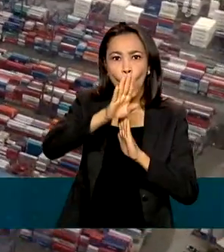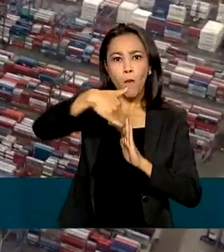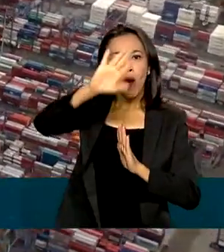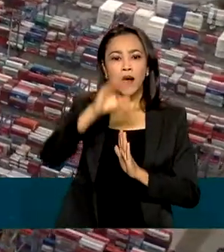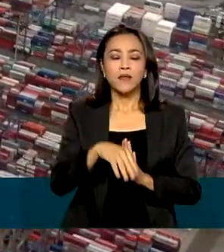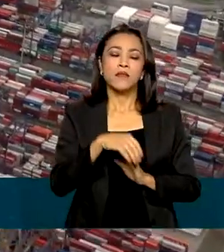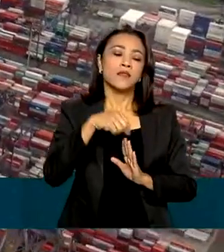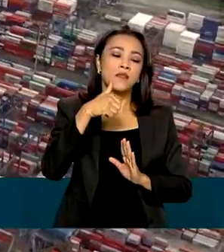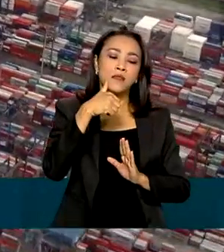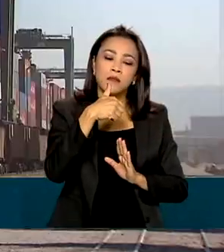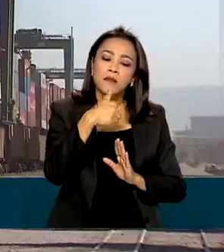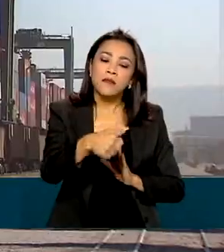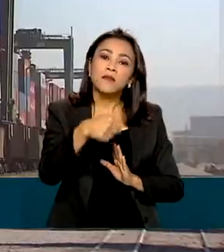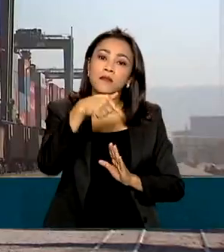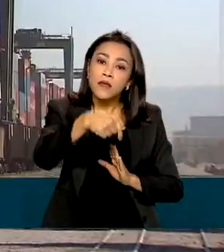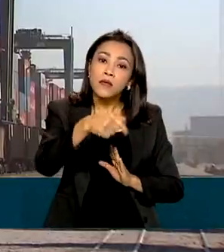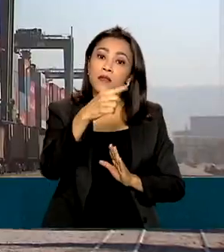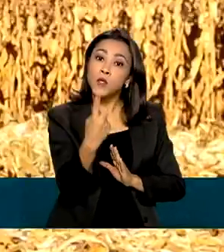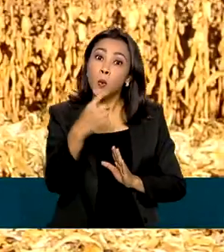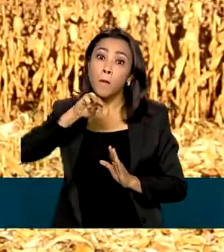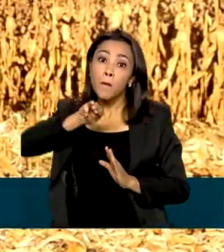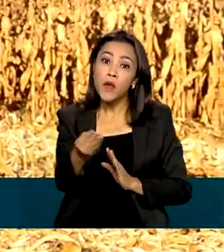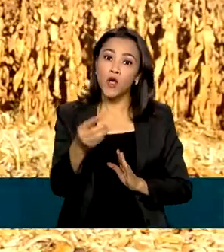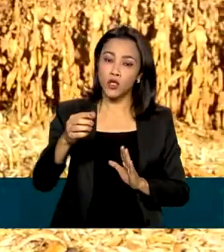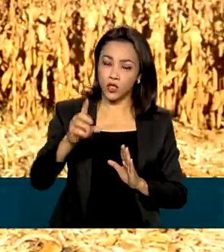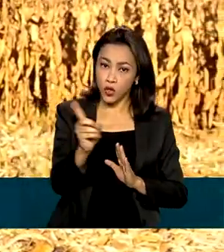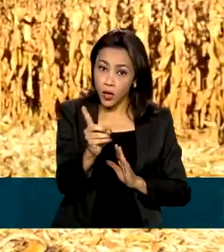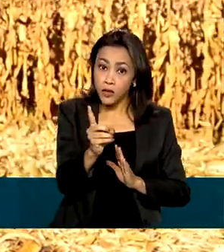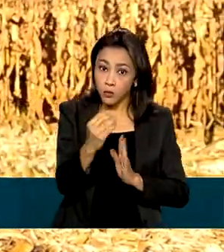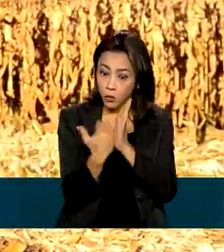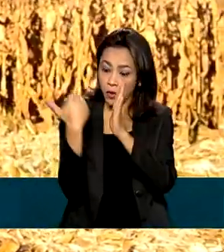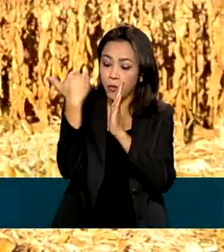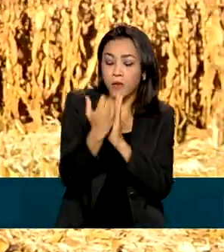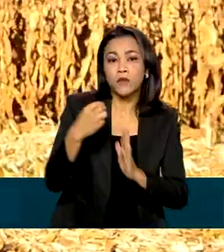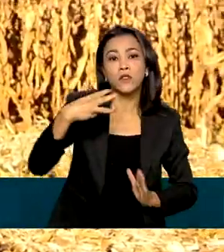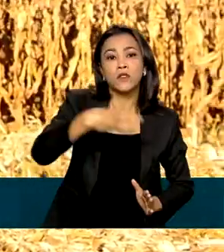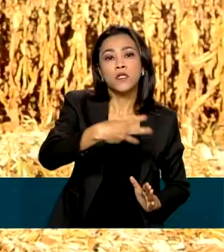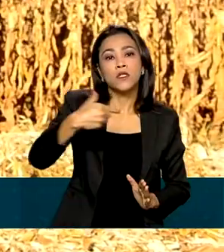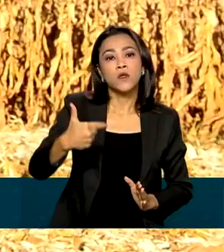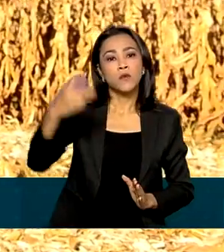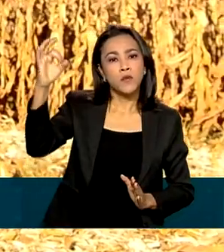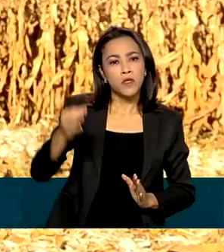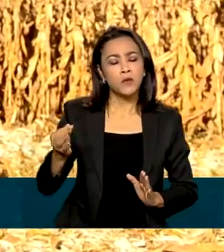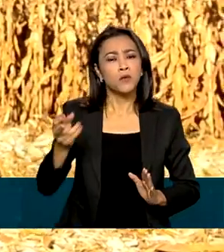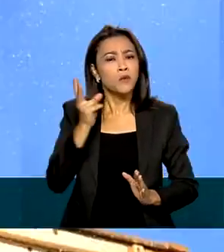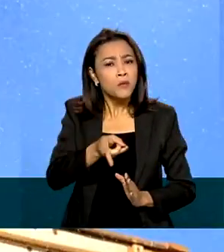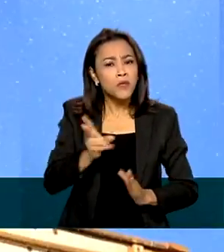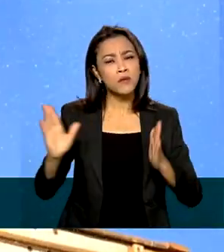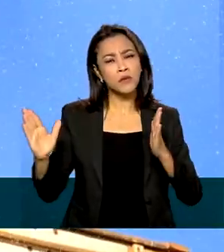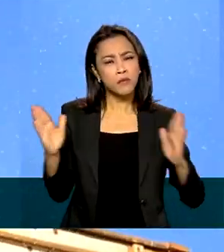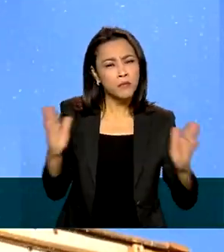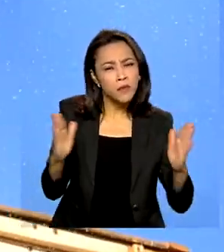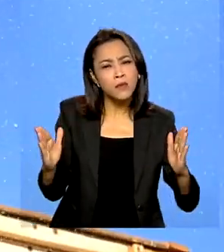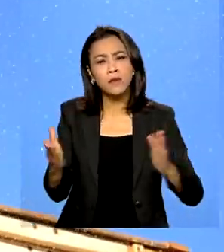bilhões de dólares, um crescimento de 32% frente ao mesmo período do ano anterior.